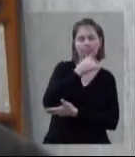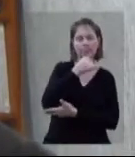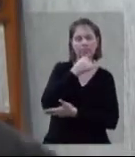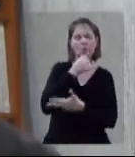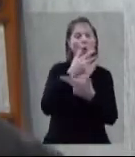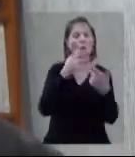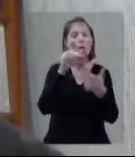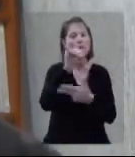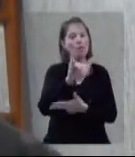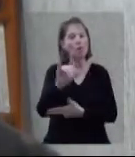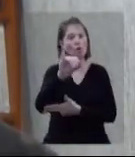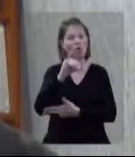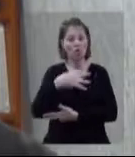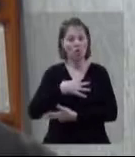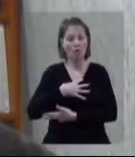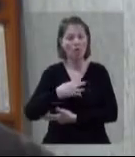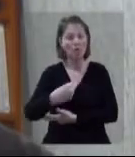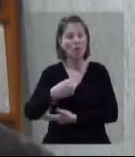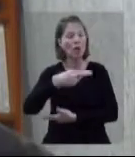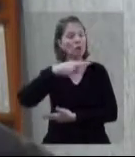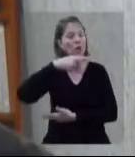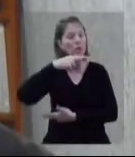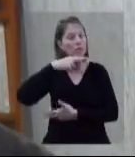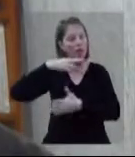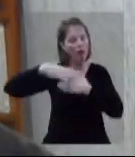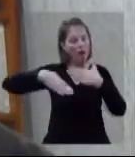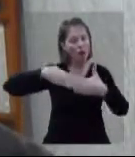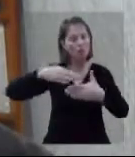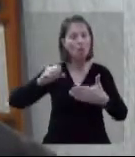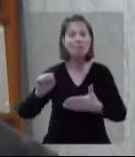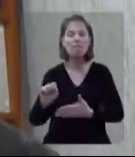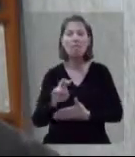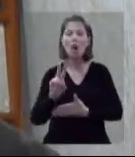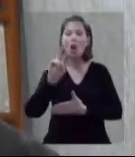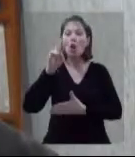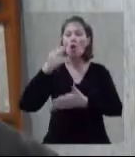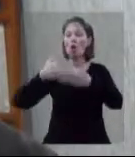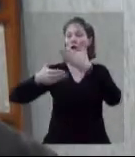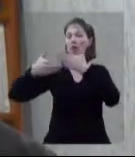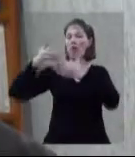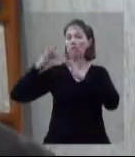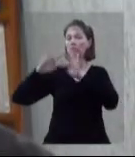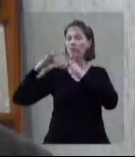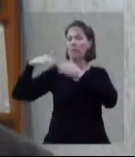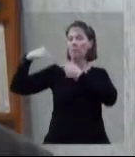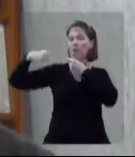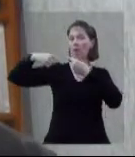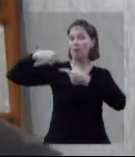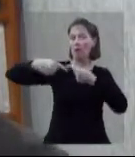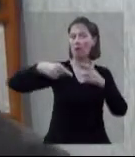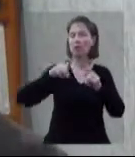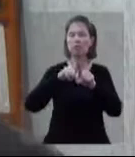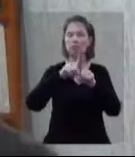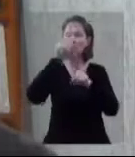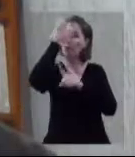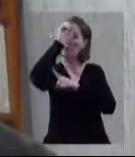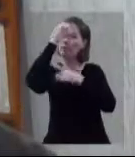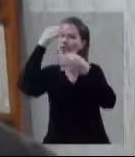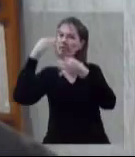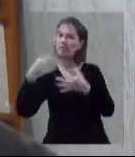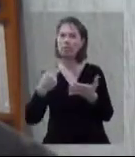importantes aos filhos e netos para valorizar as origens e aprendermos acertos e erros.